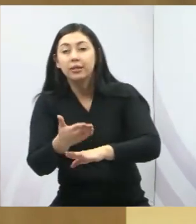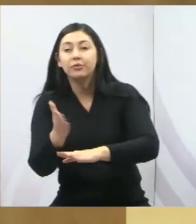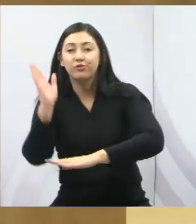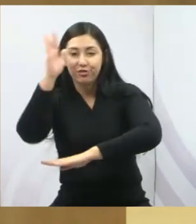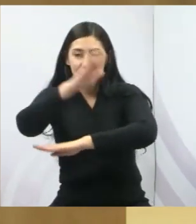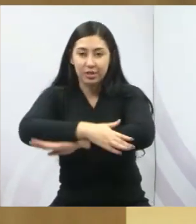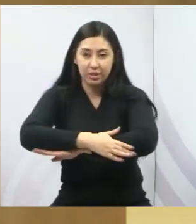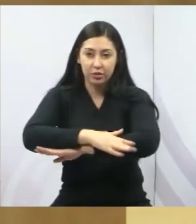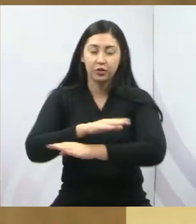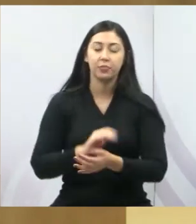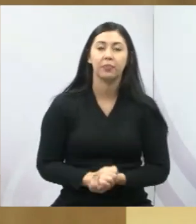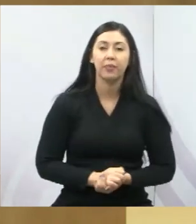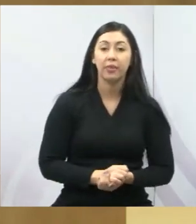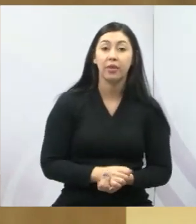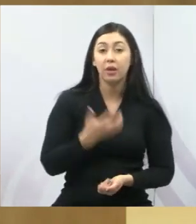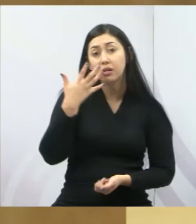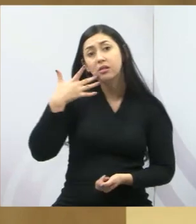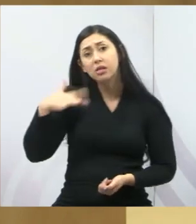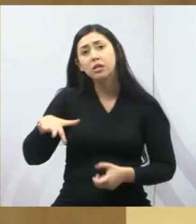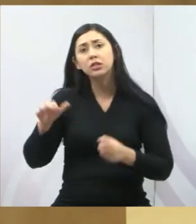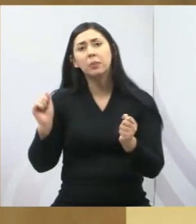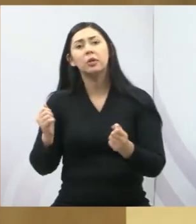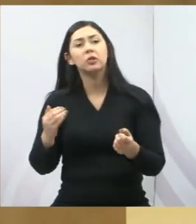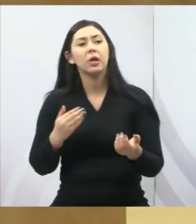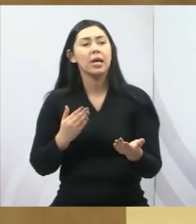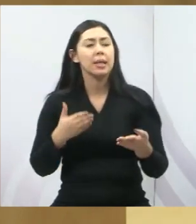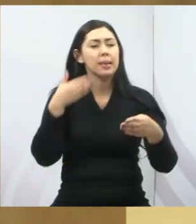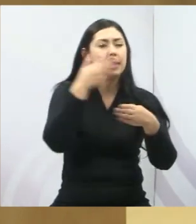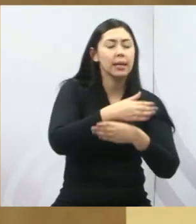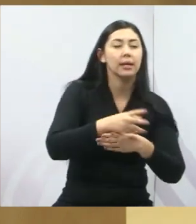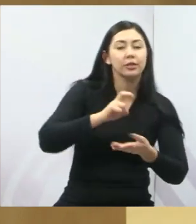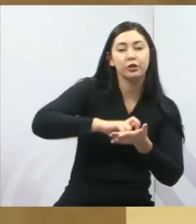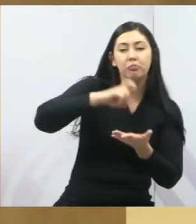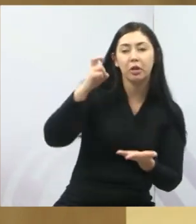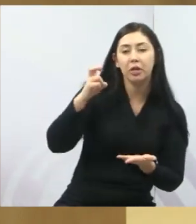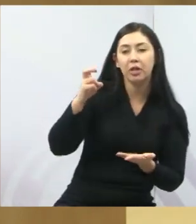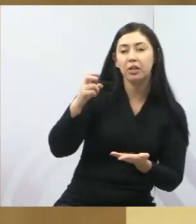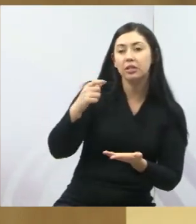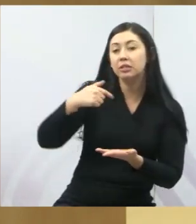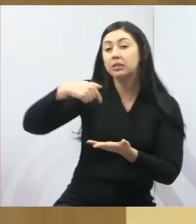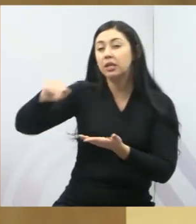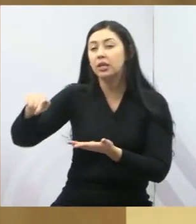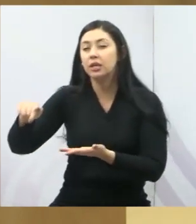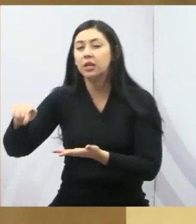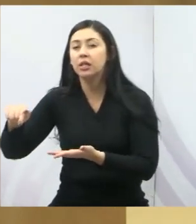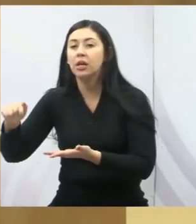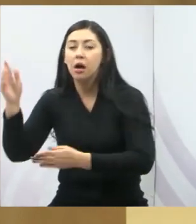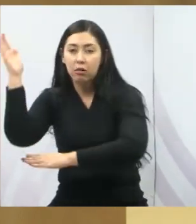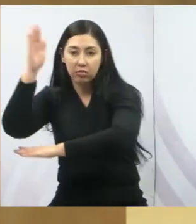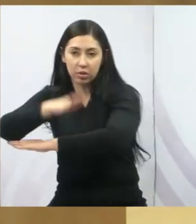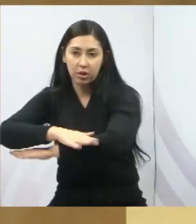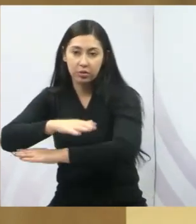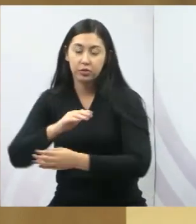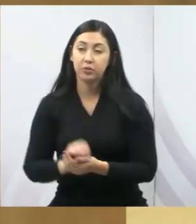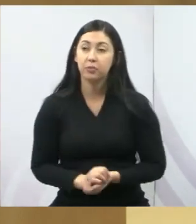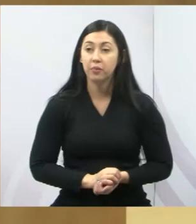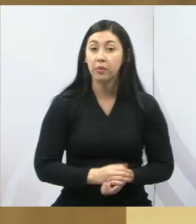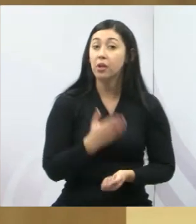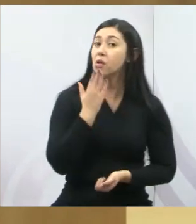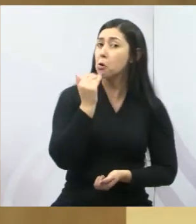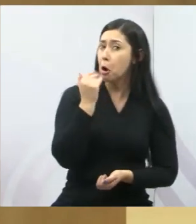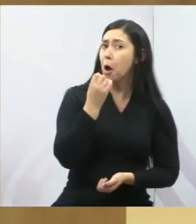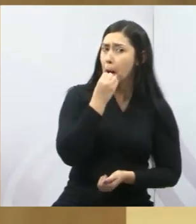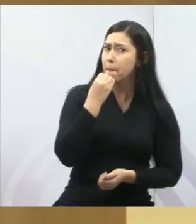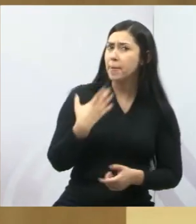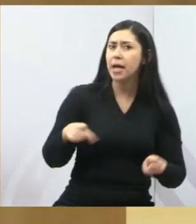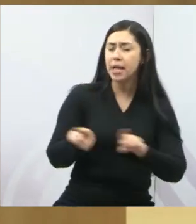crianças possam entrar de manhã e sair à tarde, no final da tarde. Ter uma boa alimentação na escola, prática